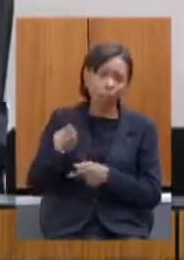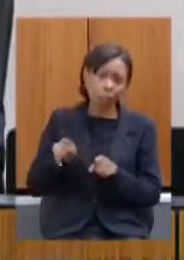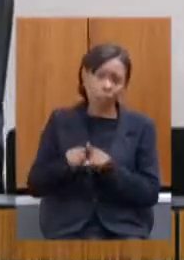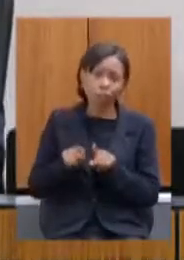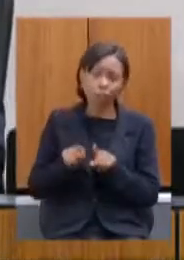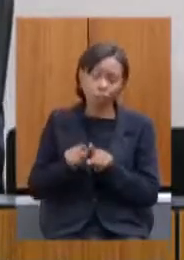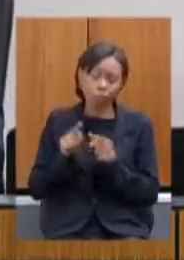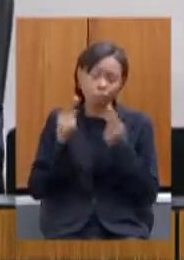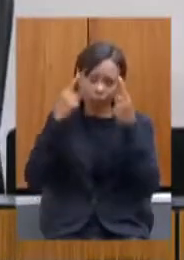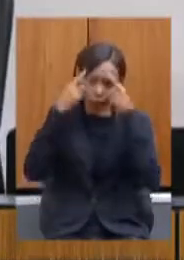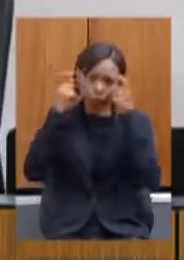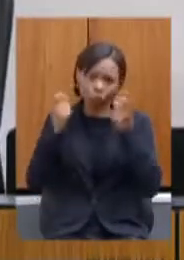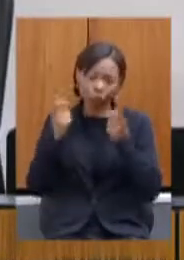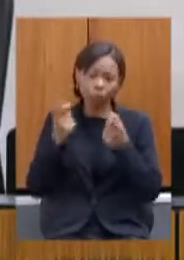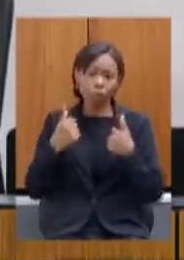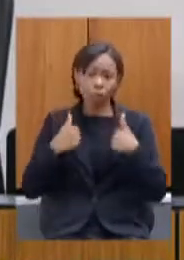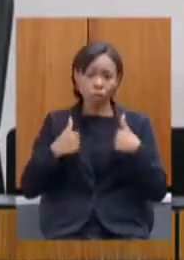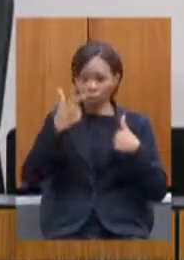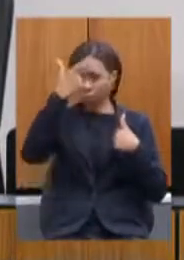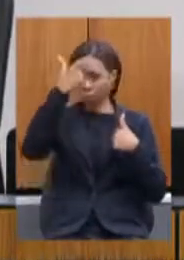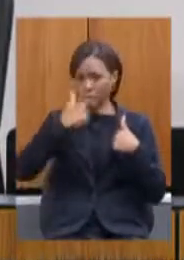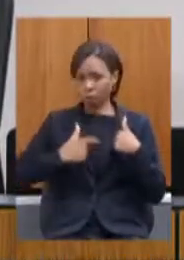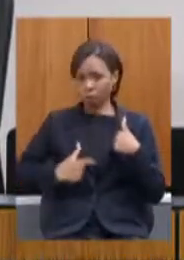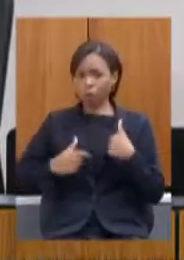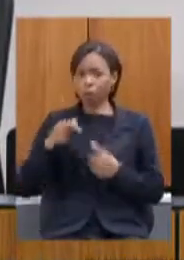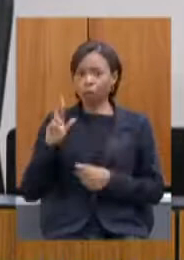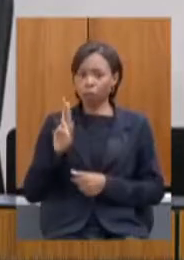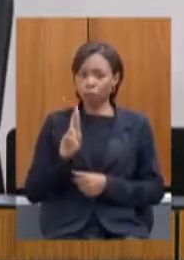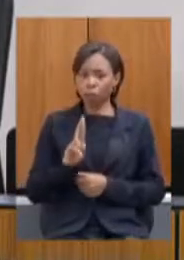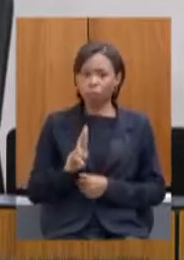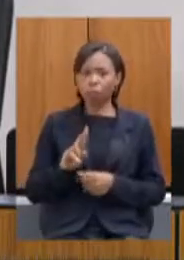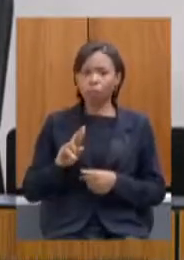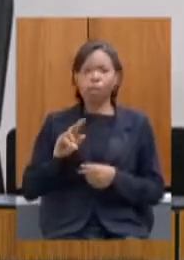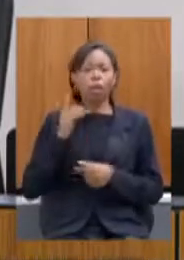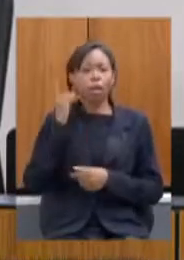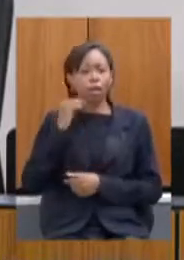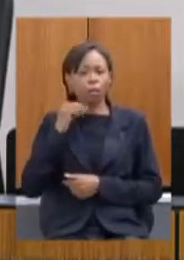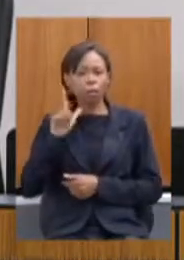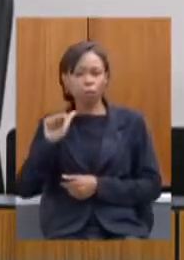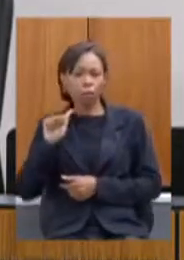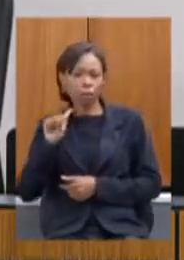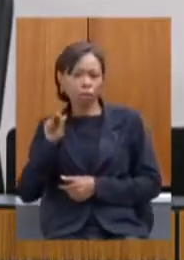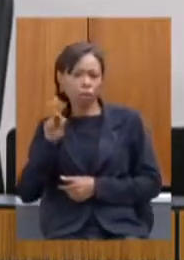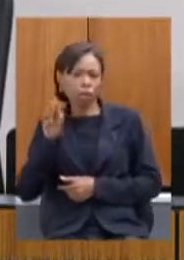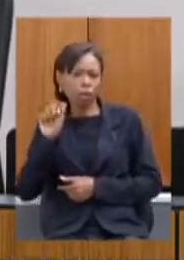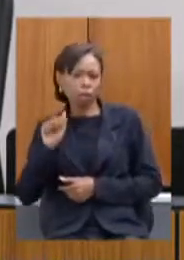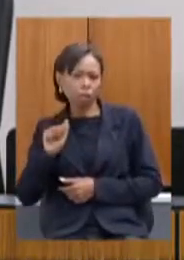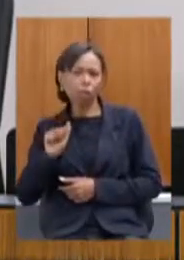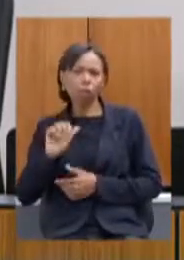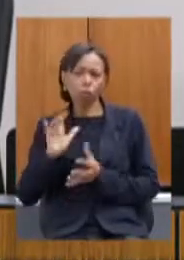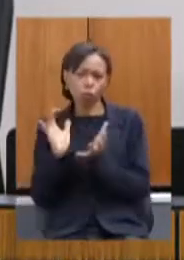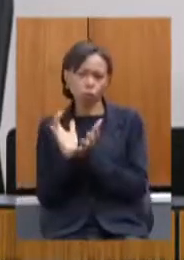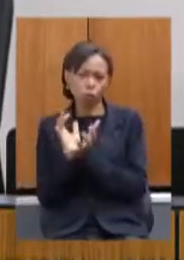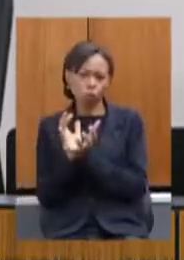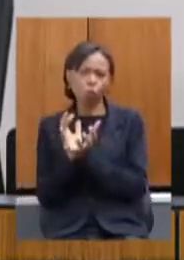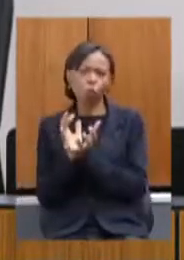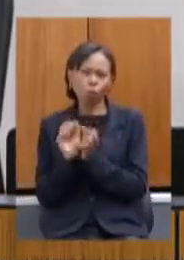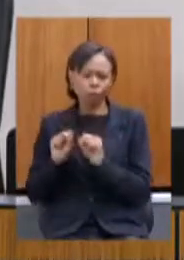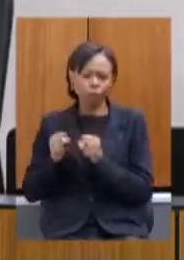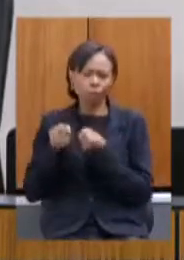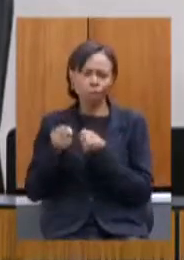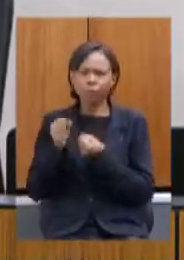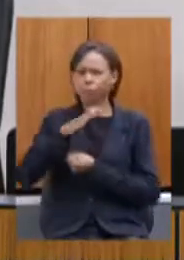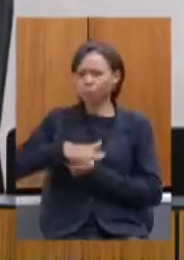como representante aqui eu a deputada Laura da frente parlamentar em defesa da criança e adolescente nós sabemos que nesse período de